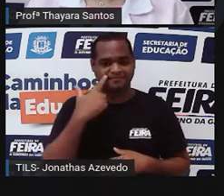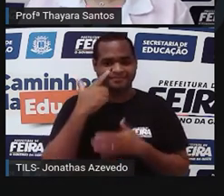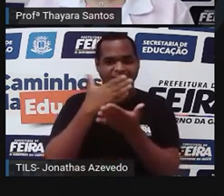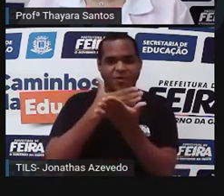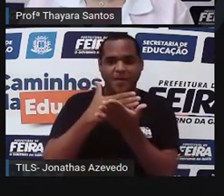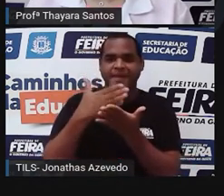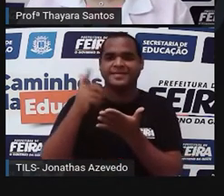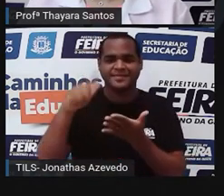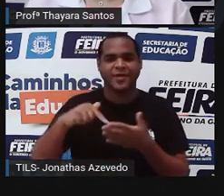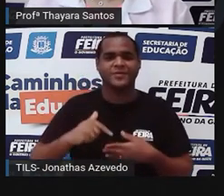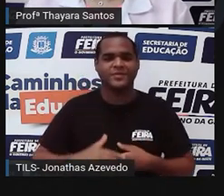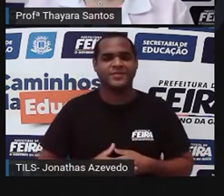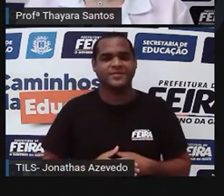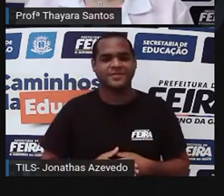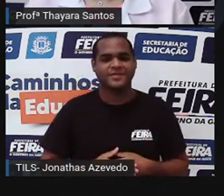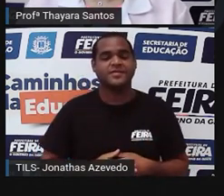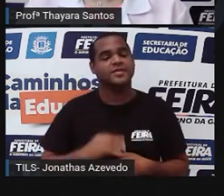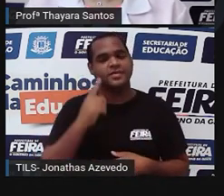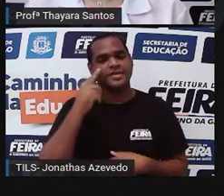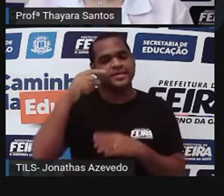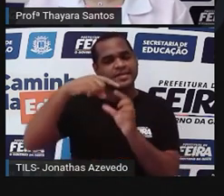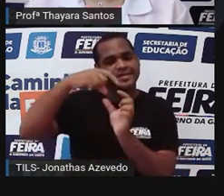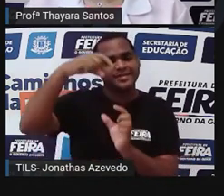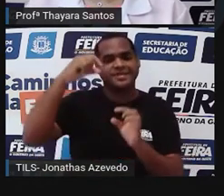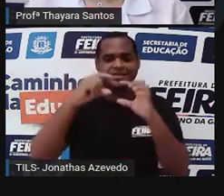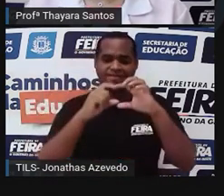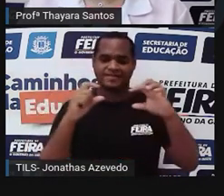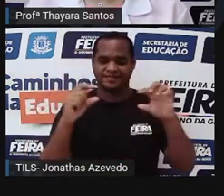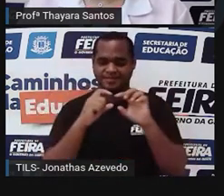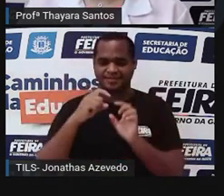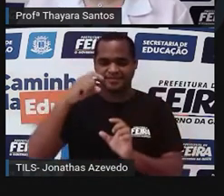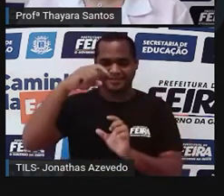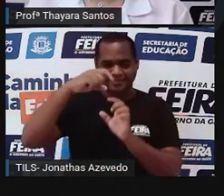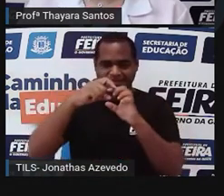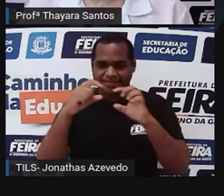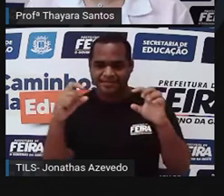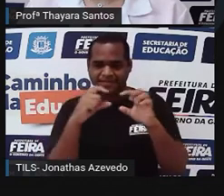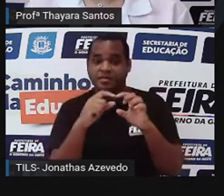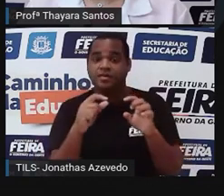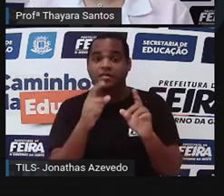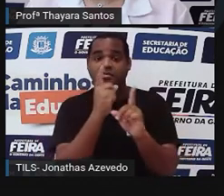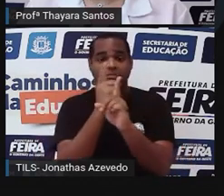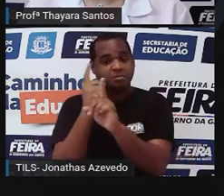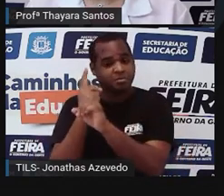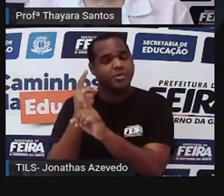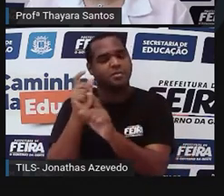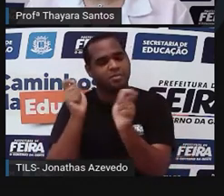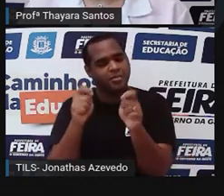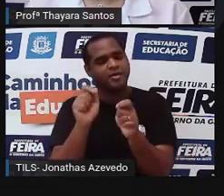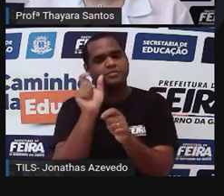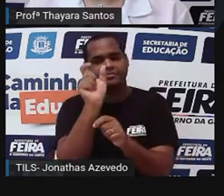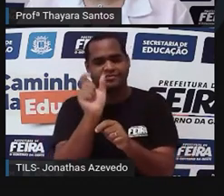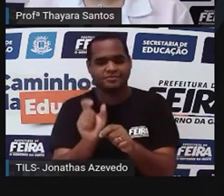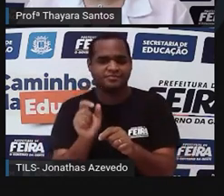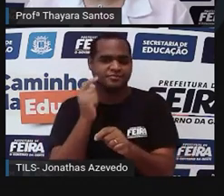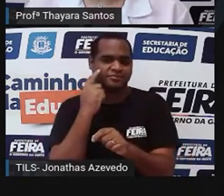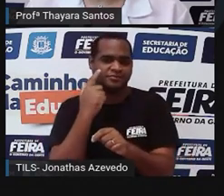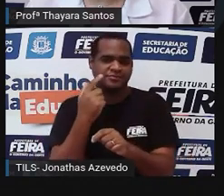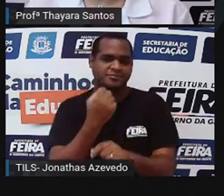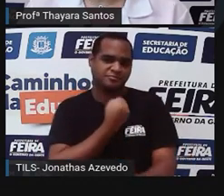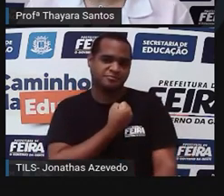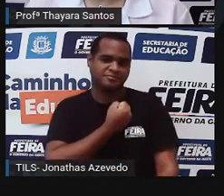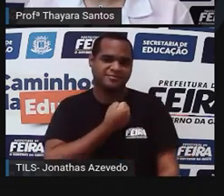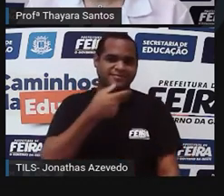começar de novo. E aqui é um jogo de palavras cruzadas. Vocês podem clicar em qualquer um deles. Eu vou clicar aqui no número